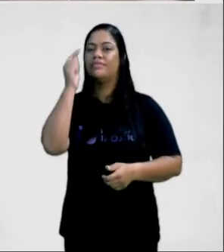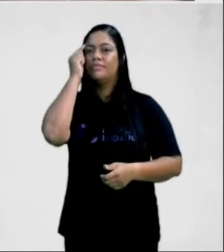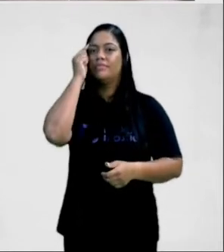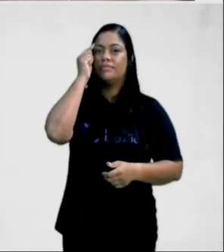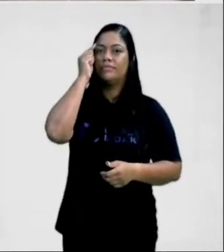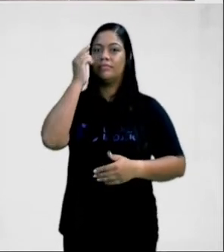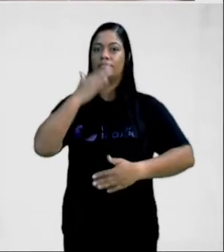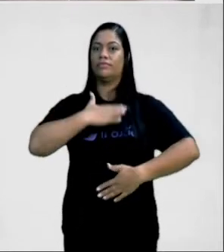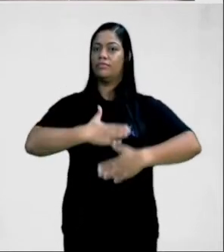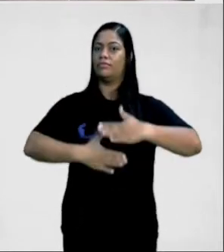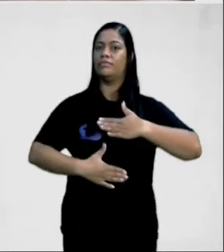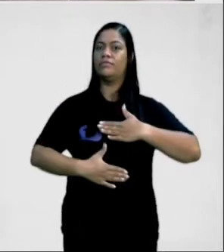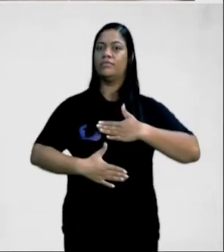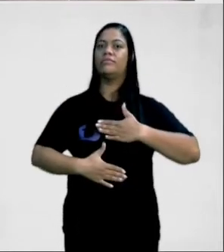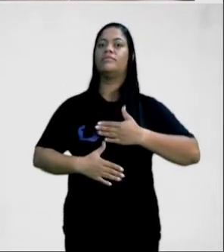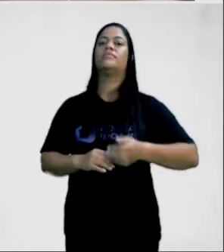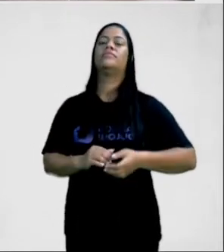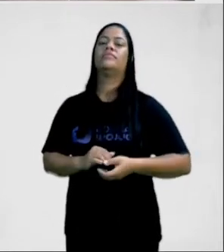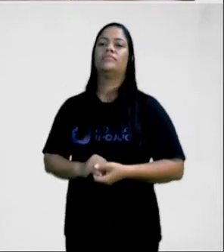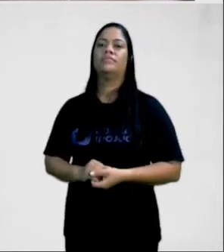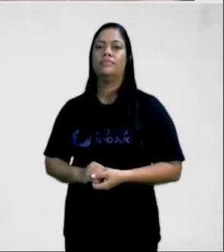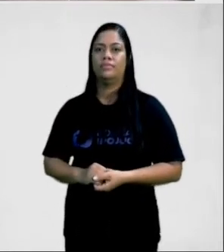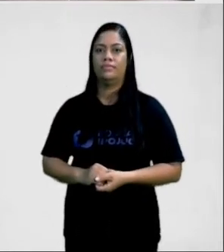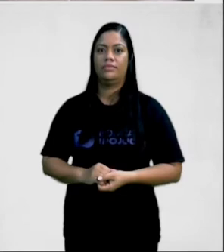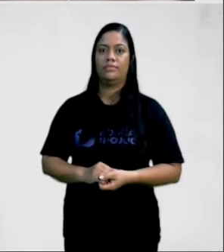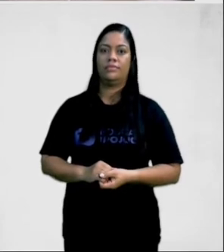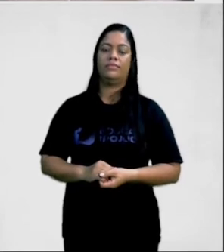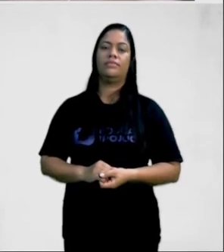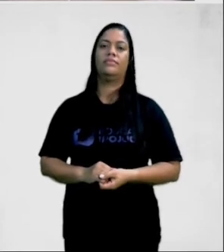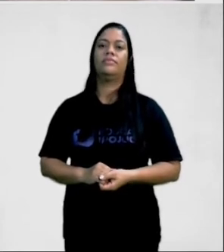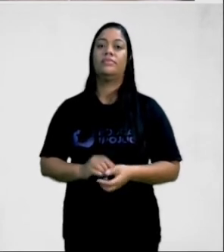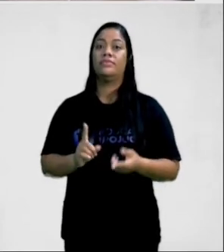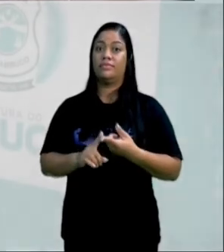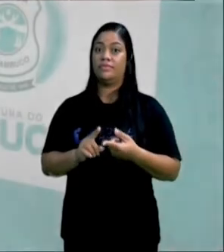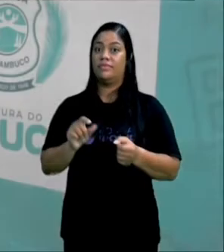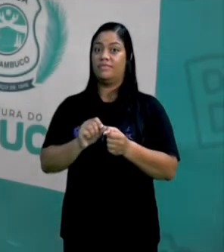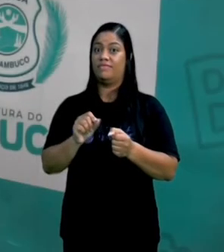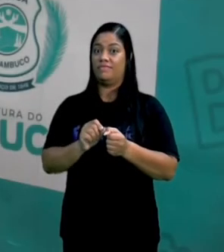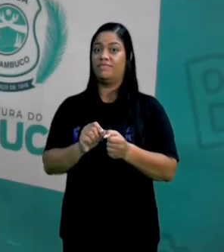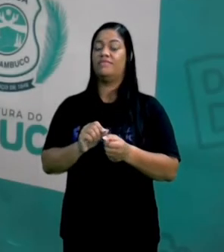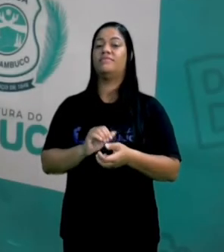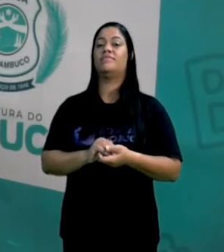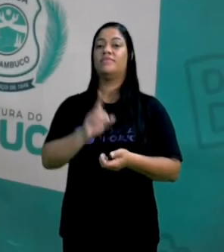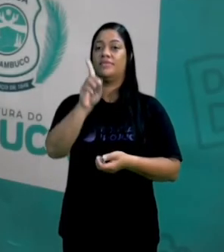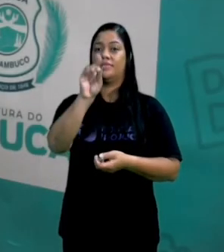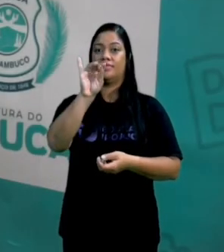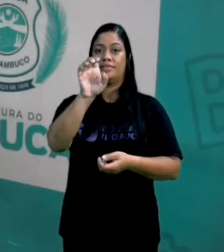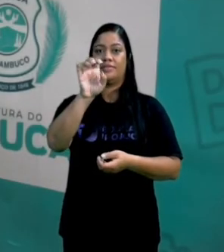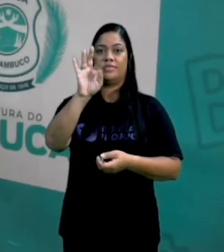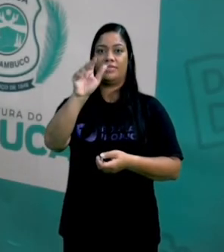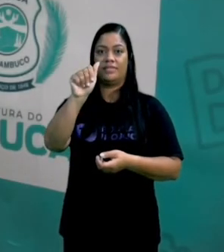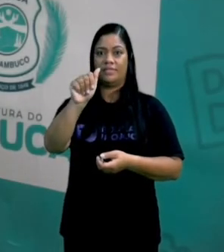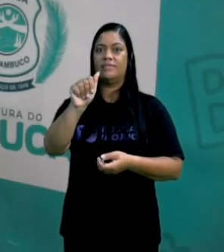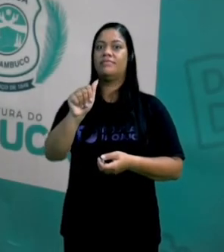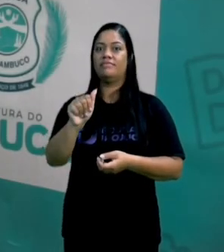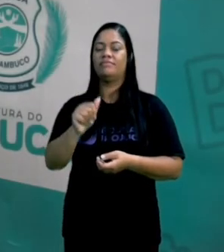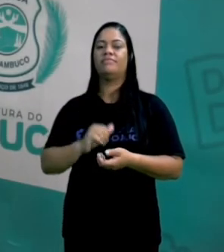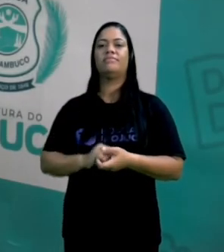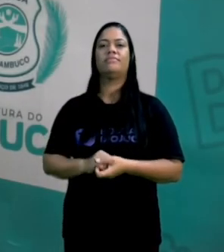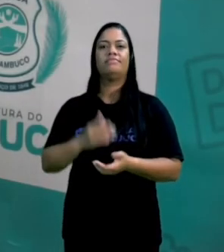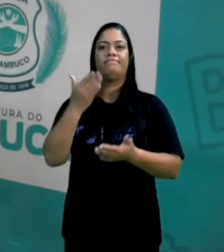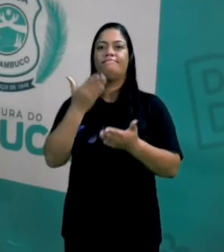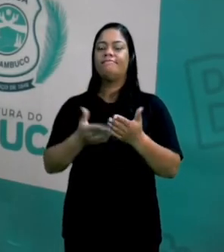com o próprio corpo e recorrer a dietas, por exemplo, muito rigorosas, tá? Porque muitas vezes a gente tem esse processo de